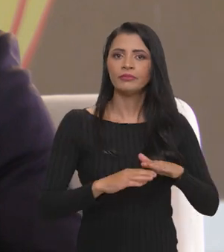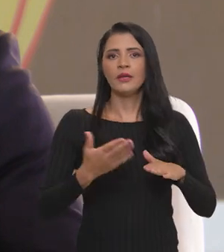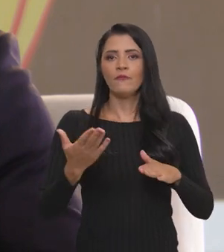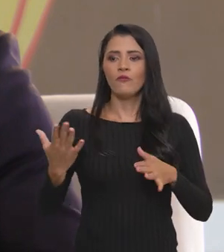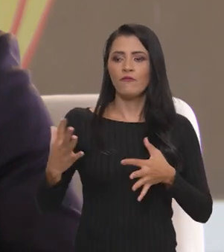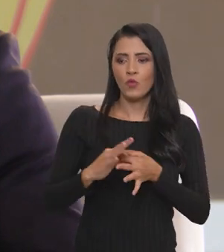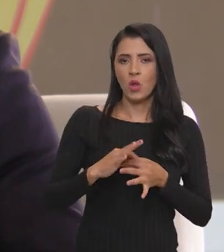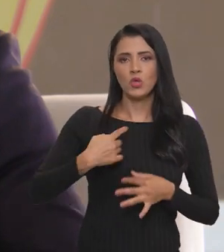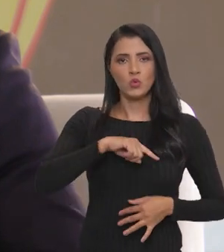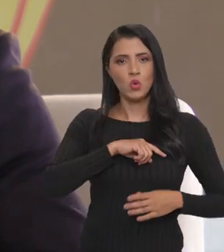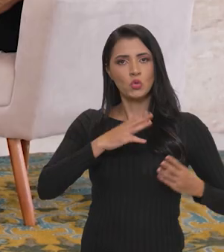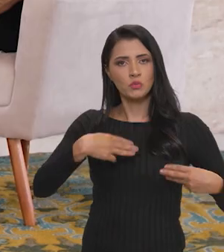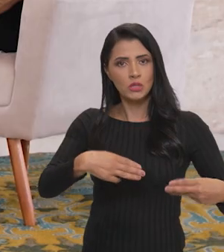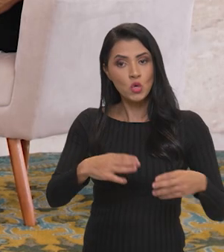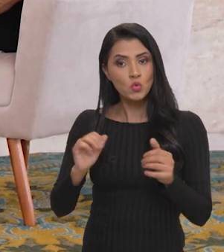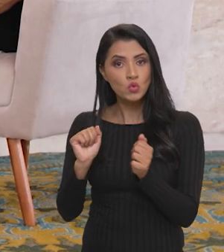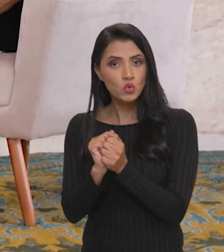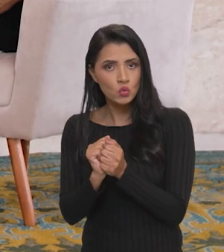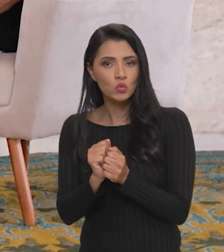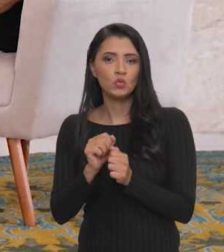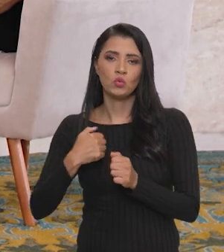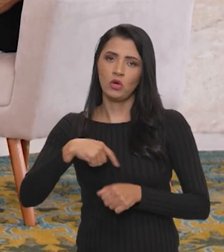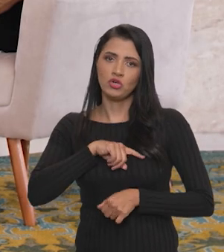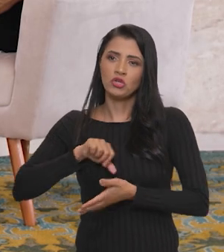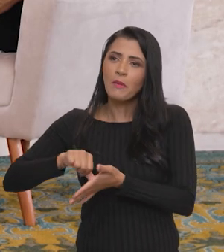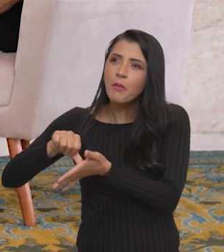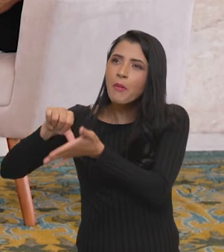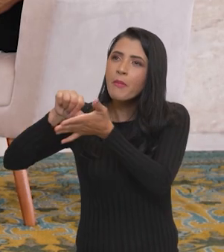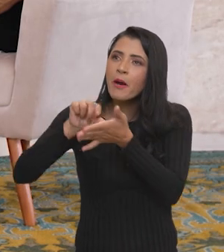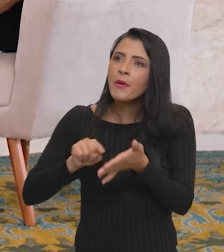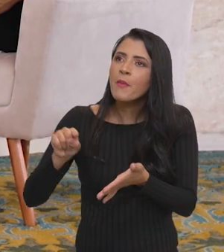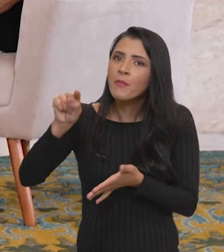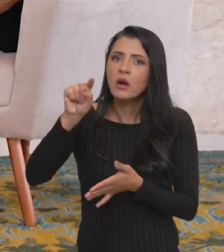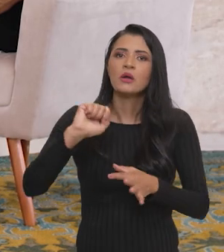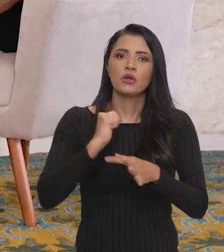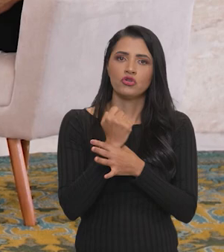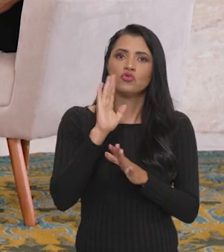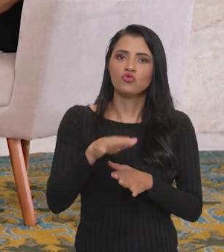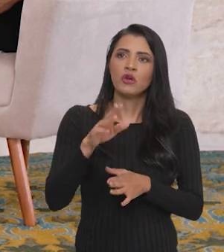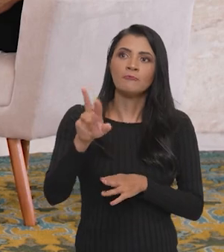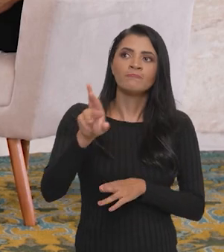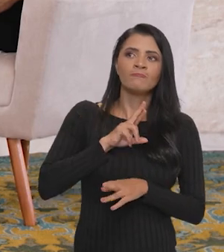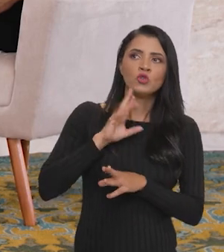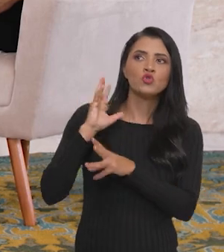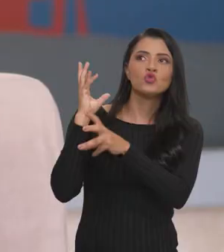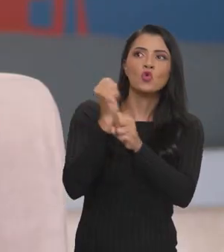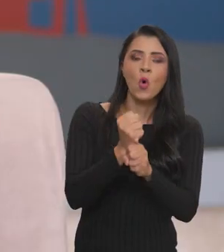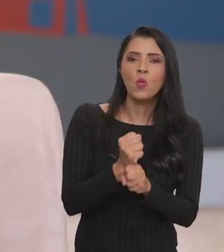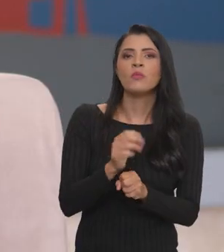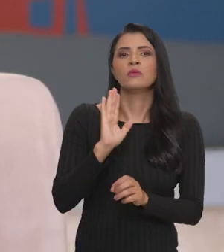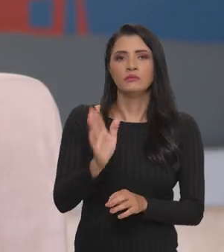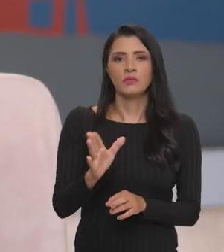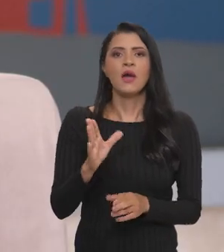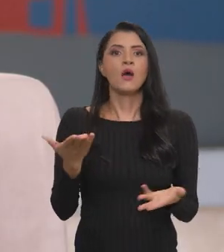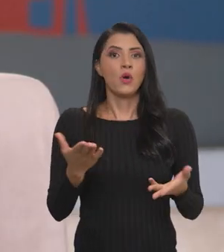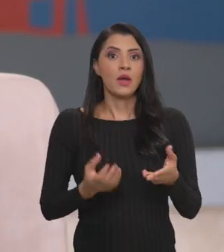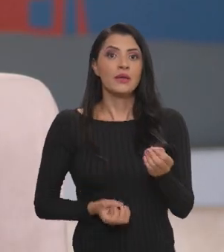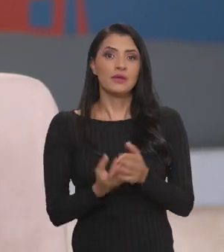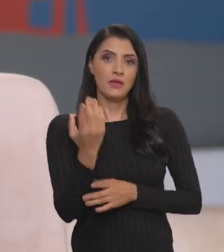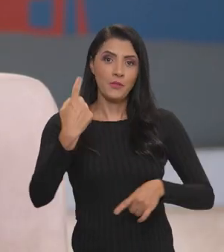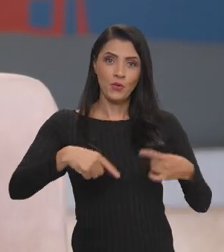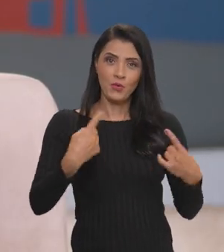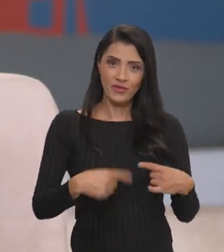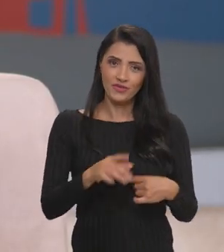vinculadas ao nosso ministério, então junto com elas a gente também está fazendo esse mapeamento e garantindo já um diagnóstico. Agora a gente constrói a